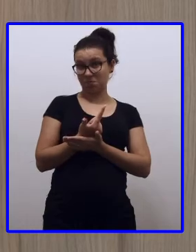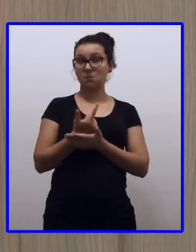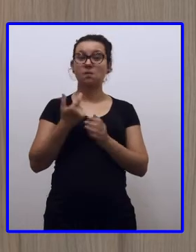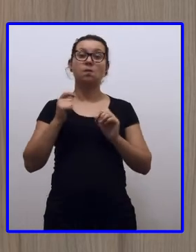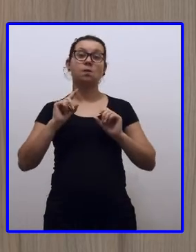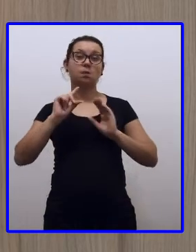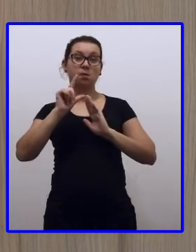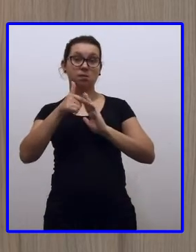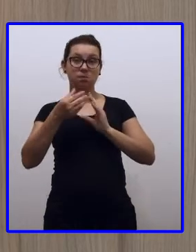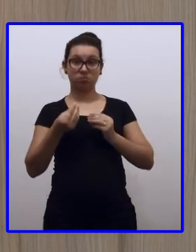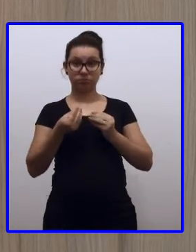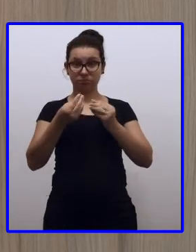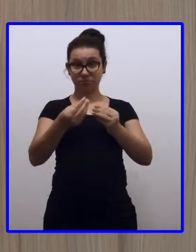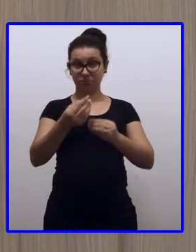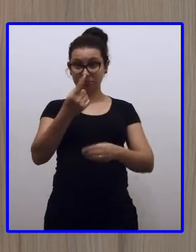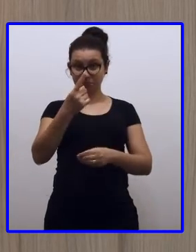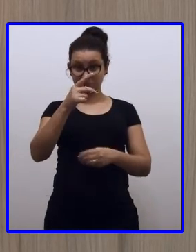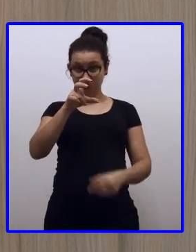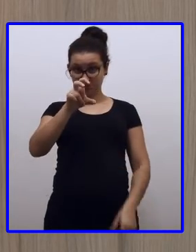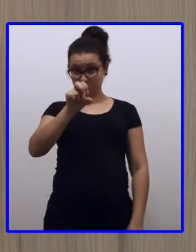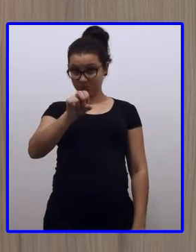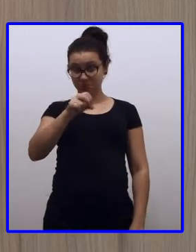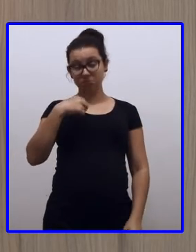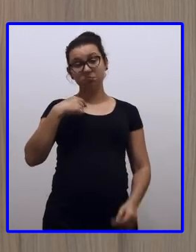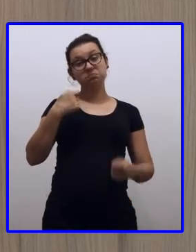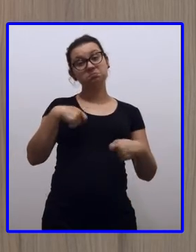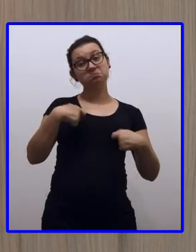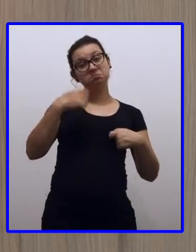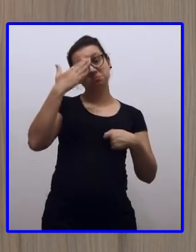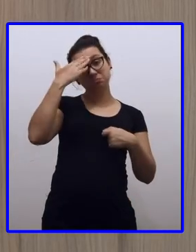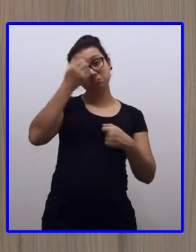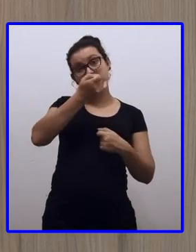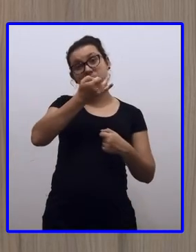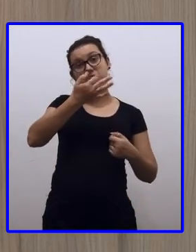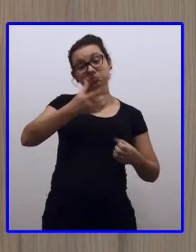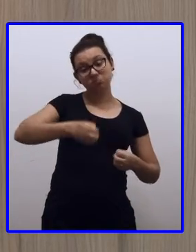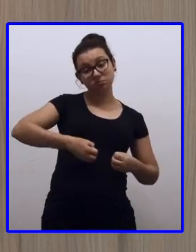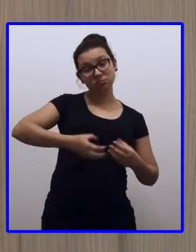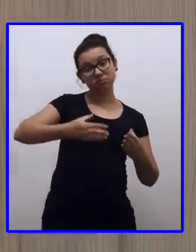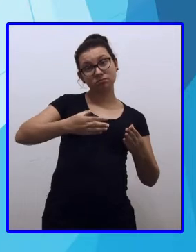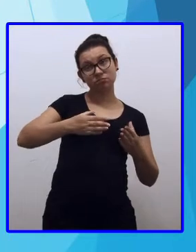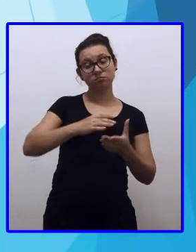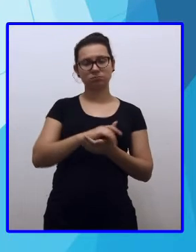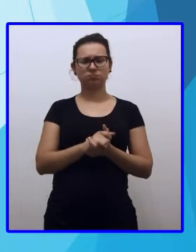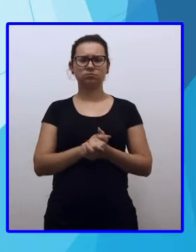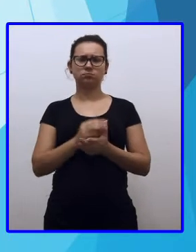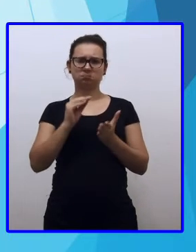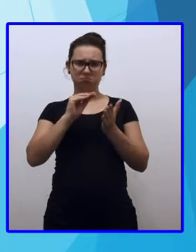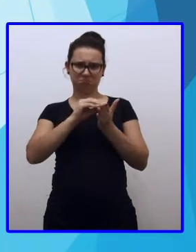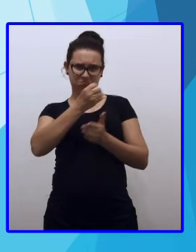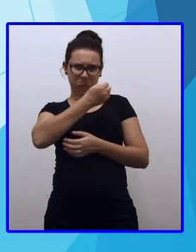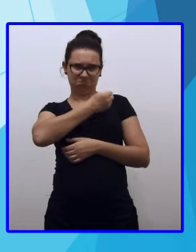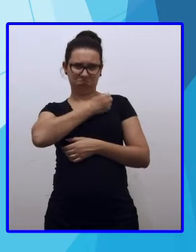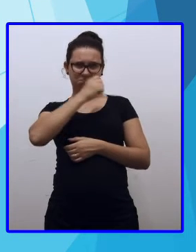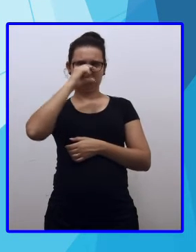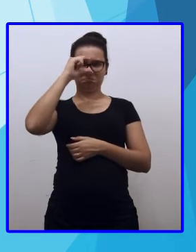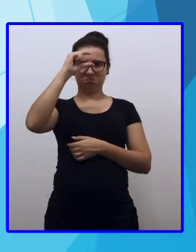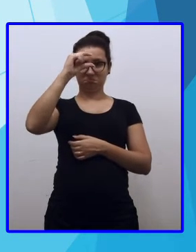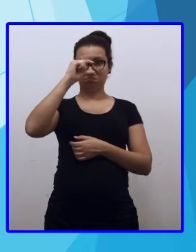vai pagar com cento e cinquenta reais. Quero saber quanto vai gastar. Coloca um número embaixo do outro,